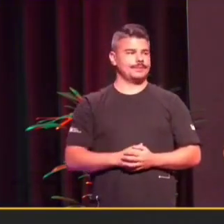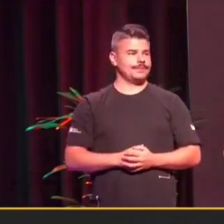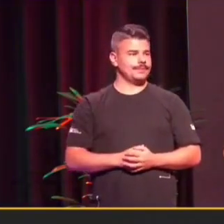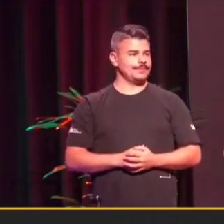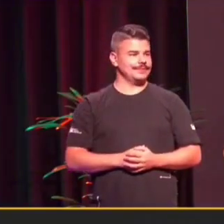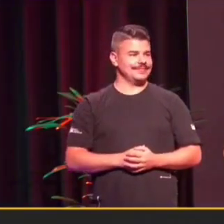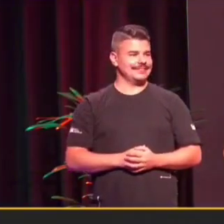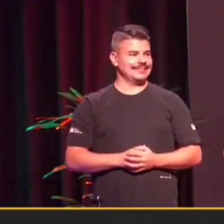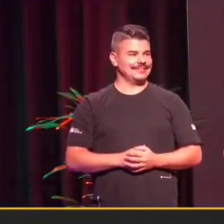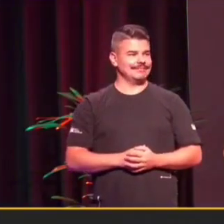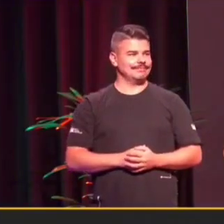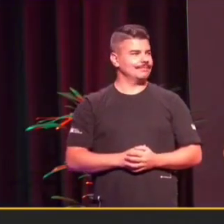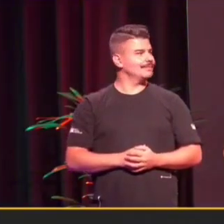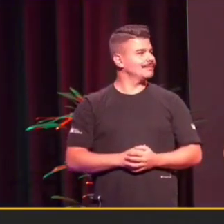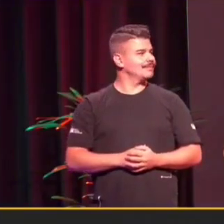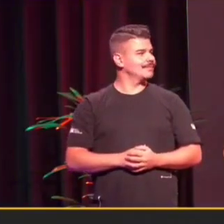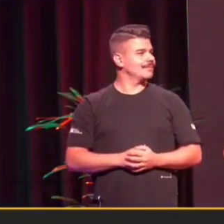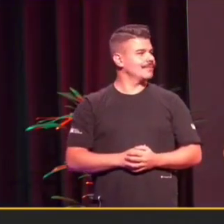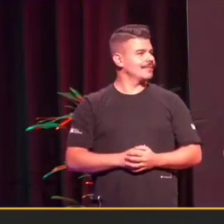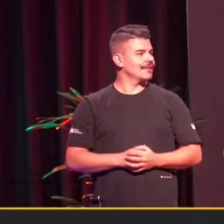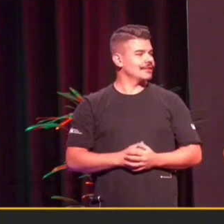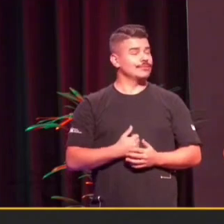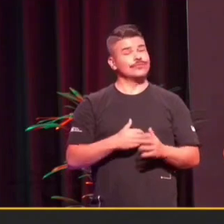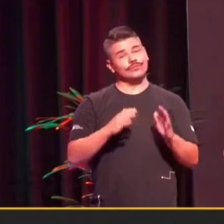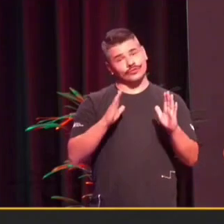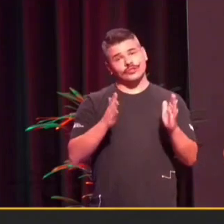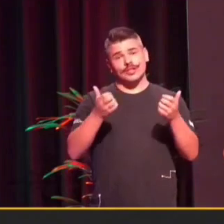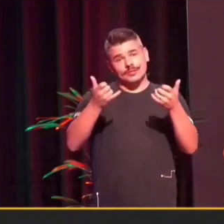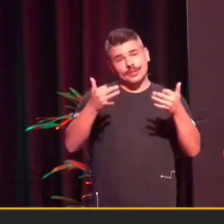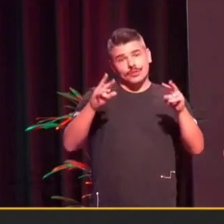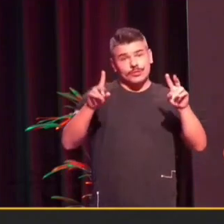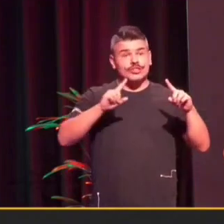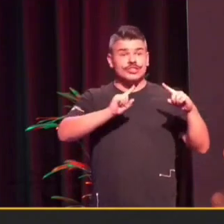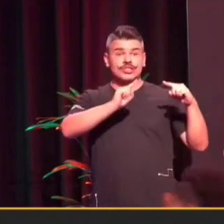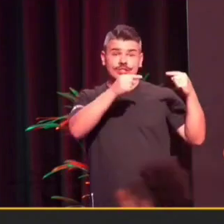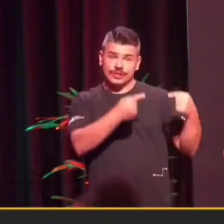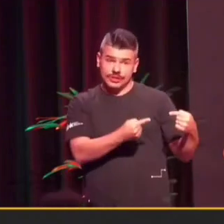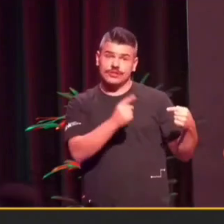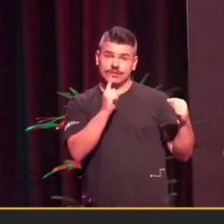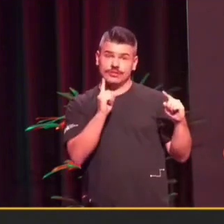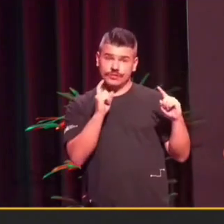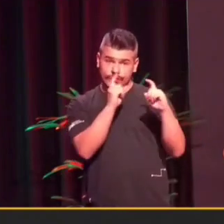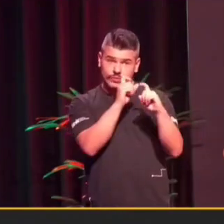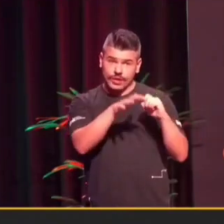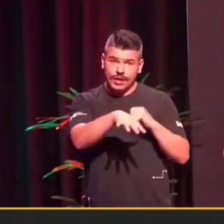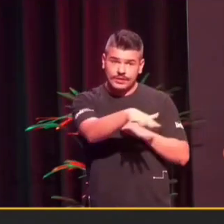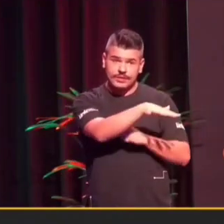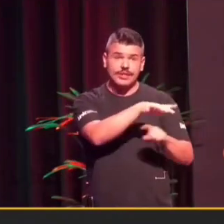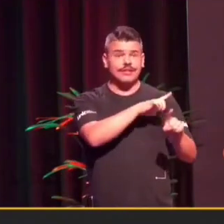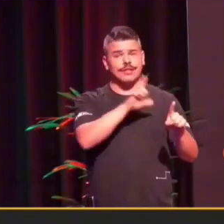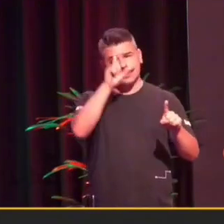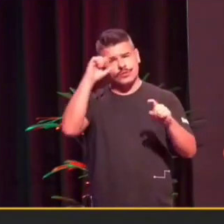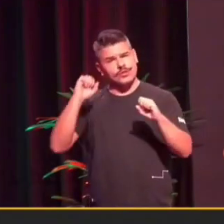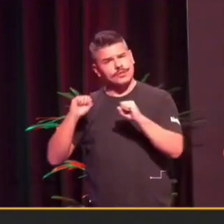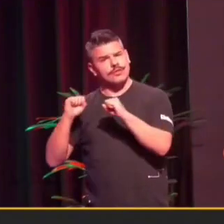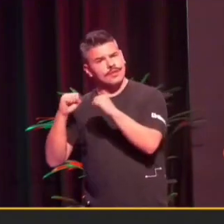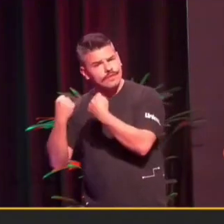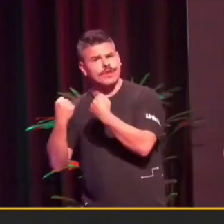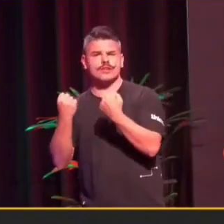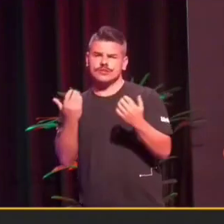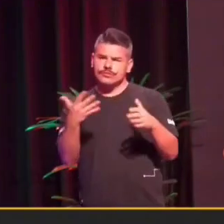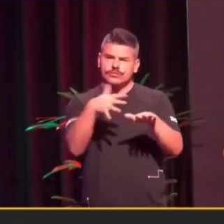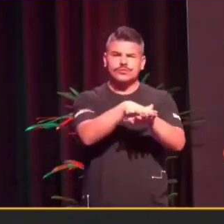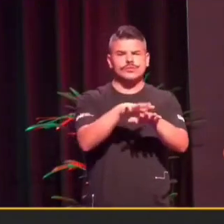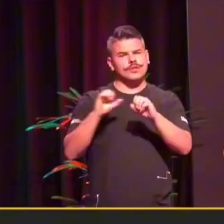Queria reforçar aqui, nós falamos de alguns desafios, de ter pessoas defensoras da diversidade, da inclusão, que